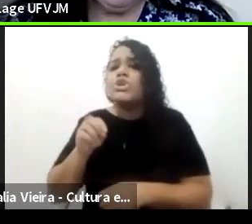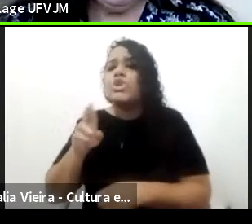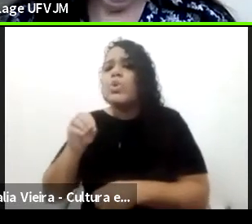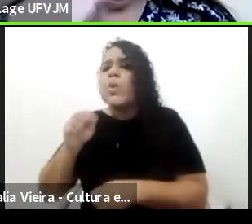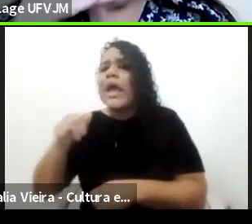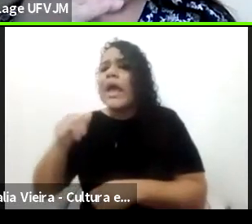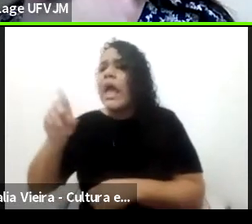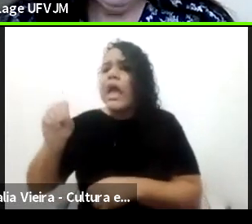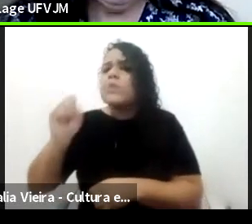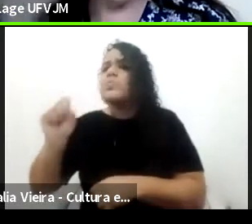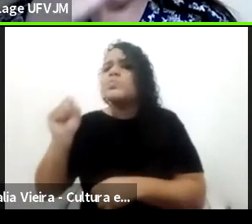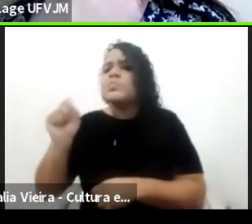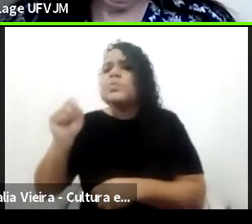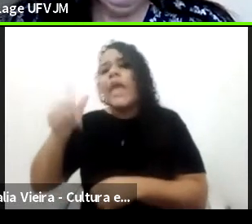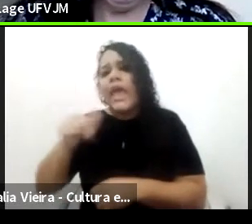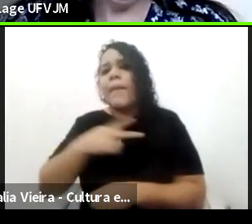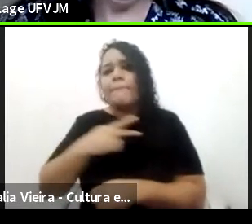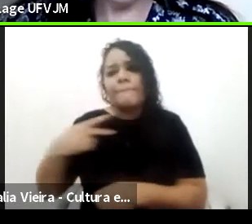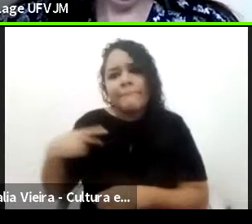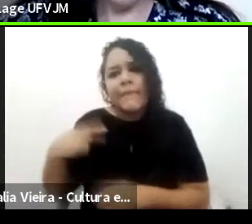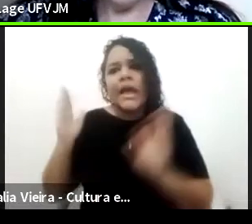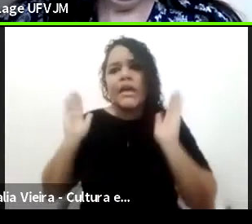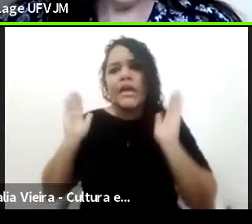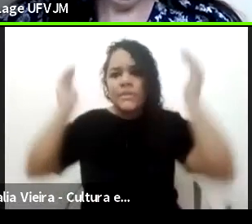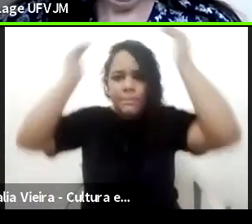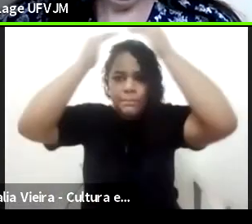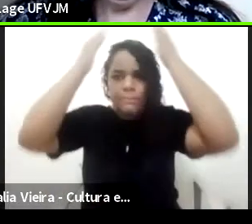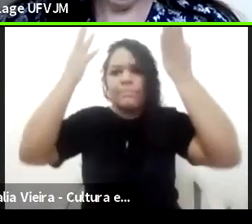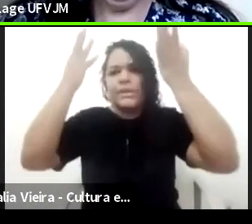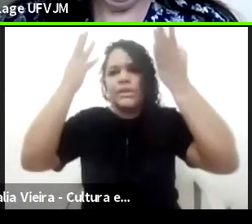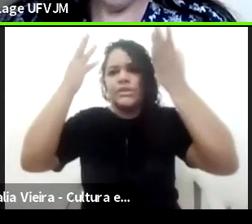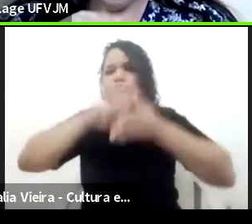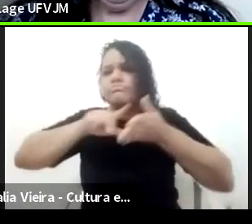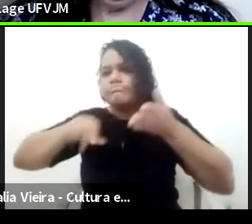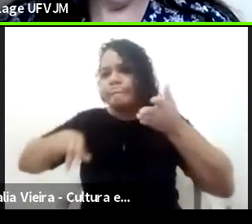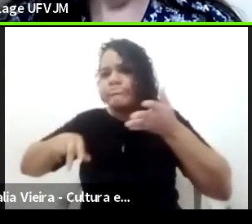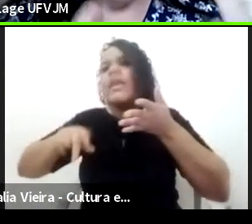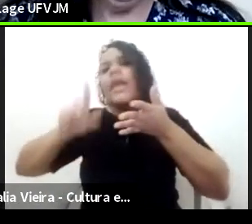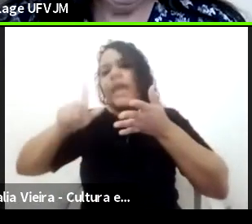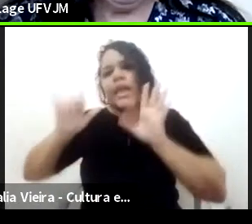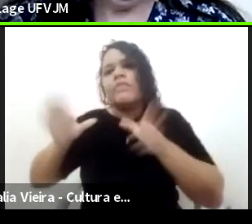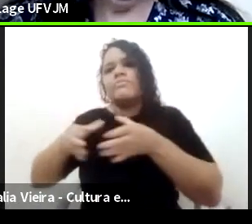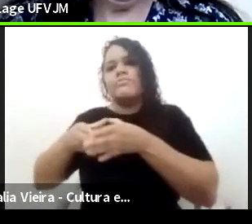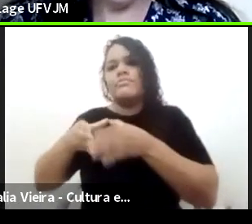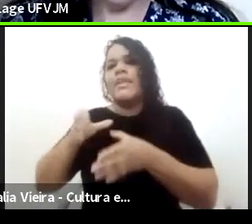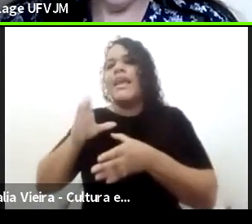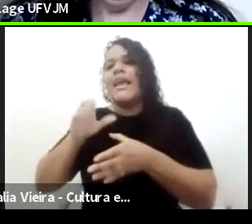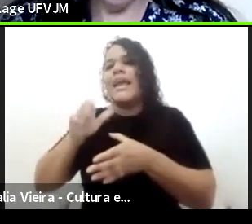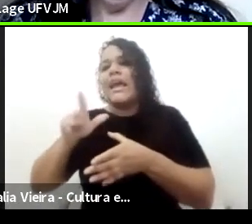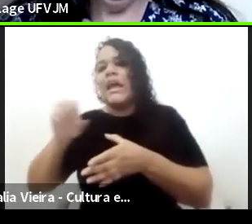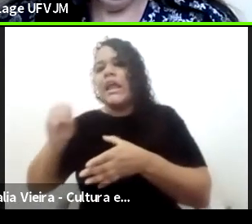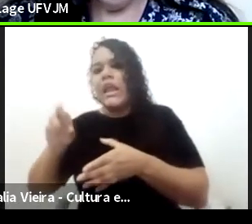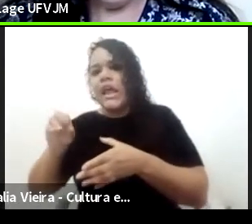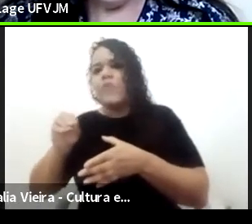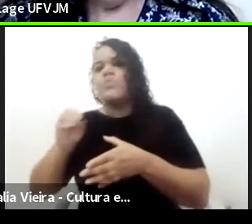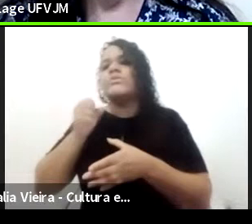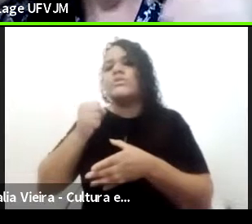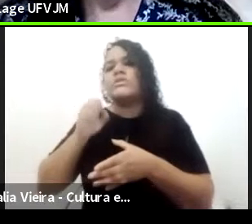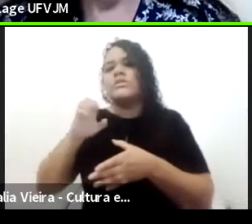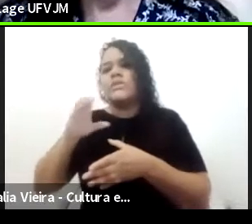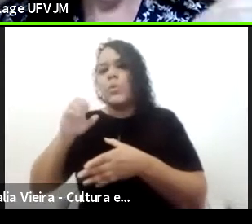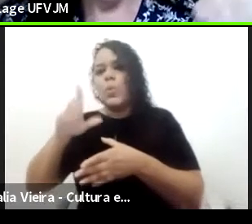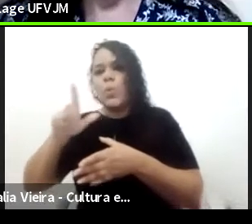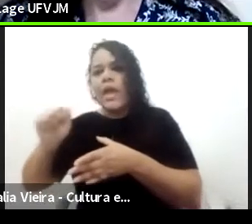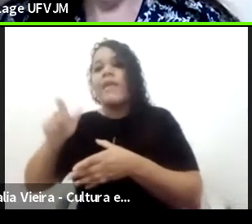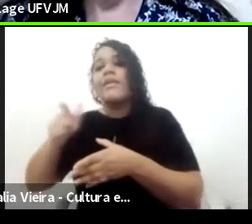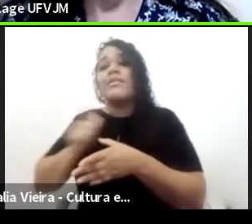que celebram as missas, os bispos, as serbiscos, né? Esse é o clero secular, é aquele que tem o contato direto com o povo, e